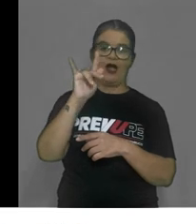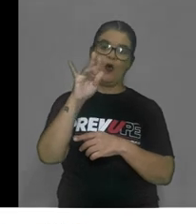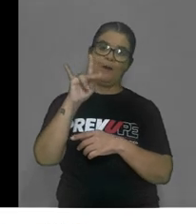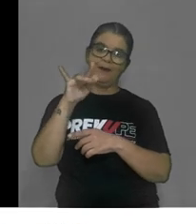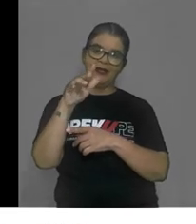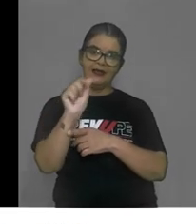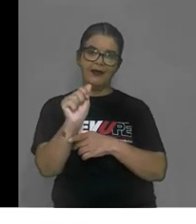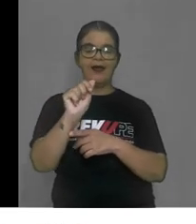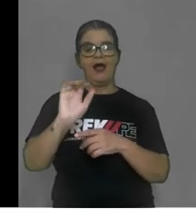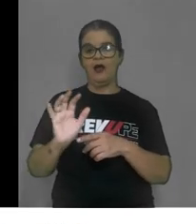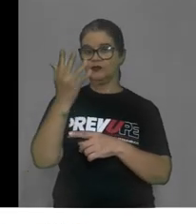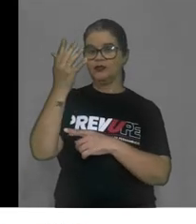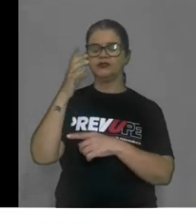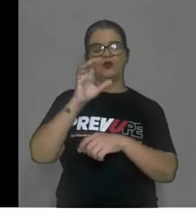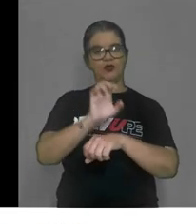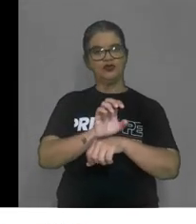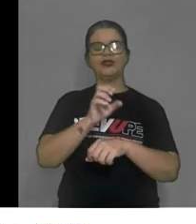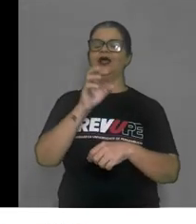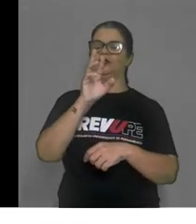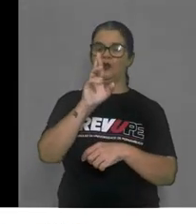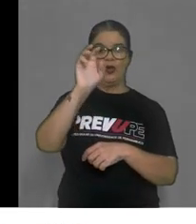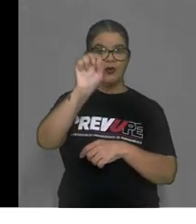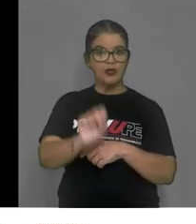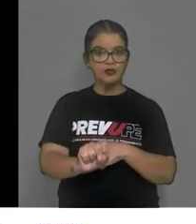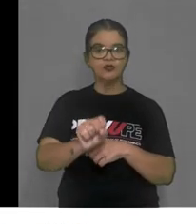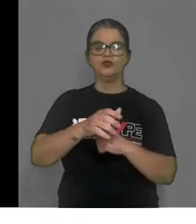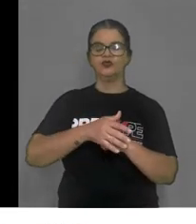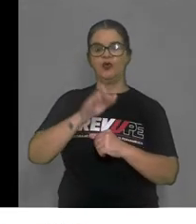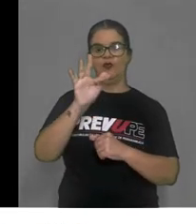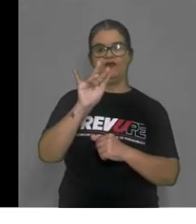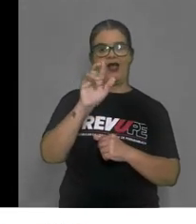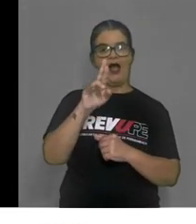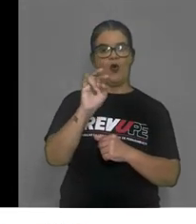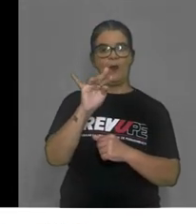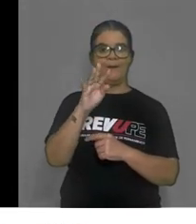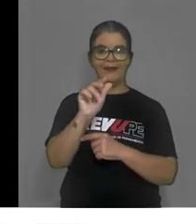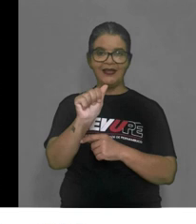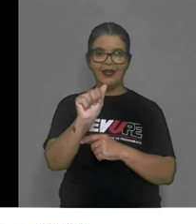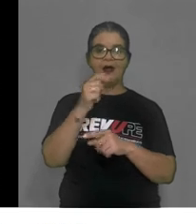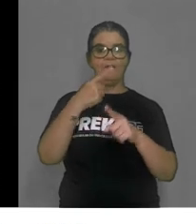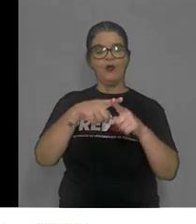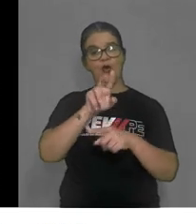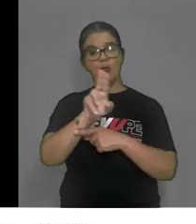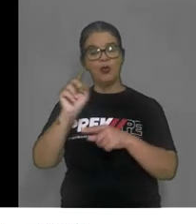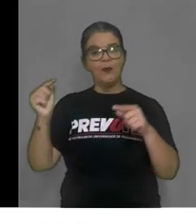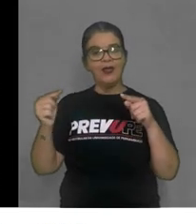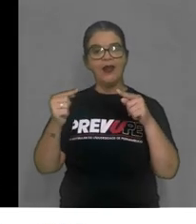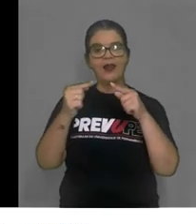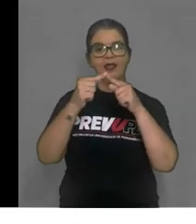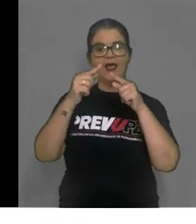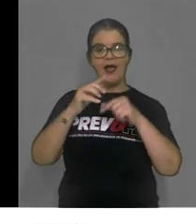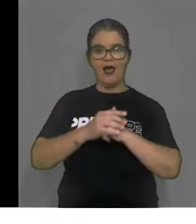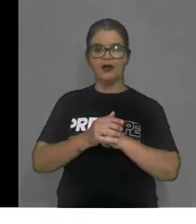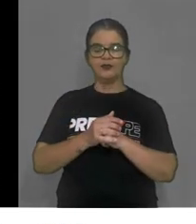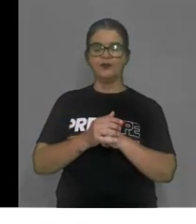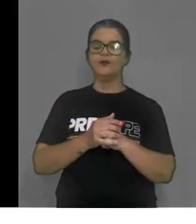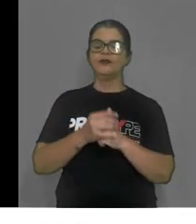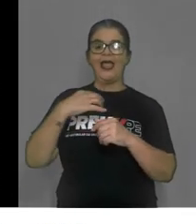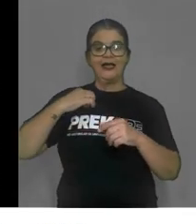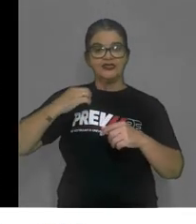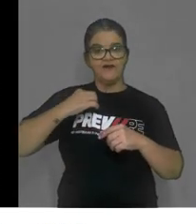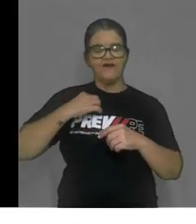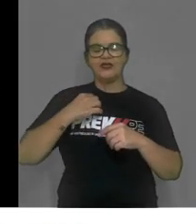no estado do Rio Grande do Sul. Farroupilha porque o nome era ligado às vestimentas que os